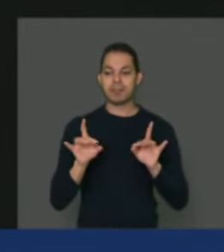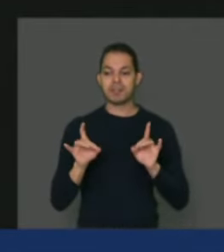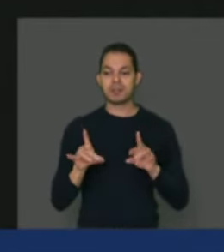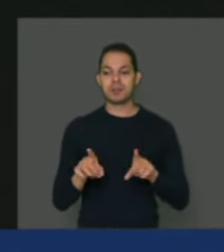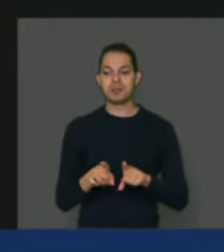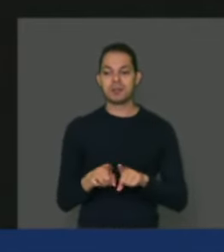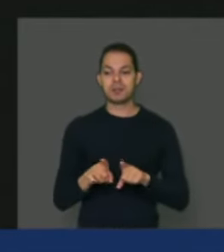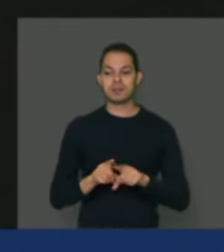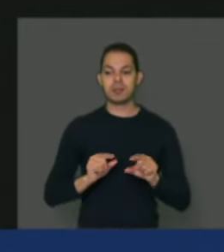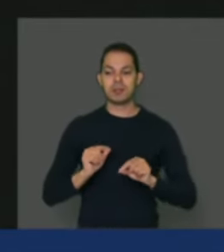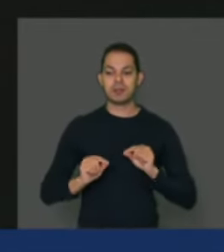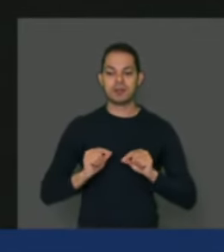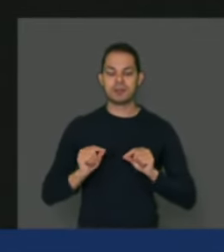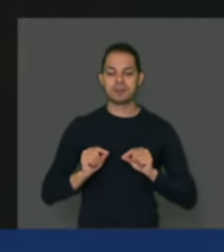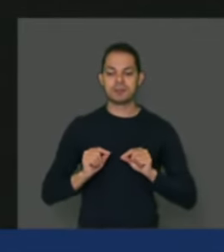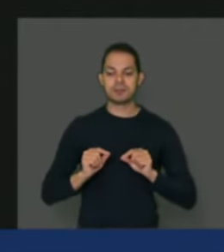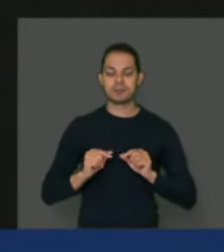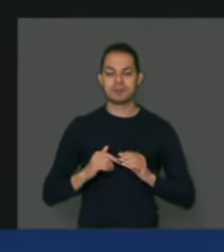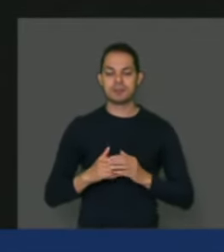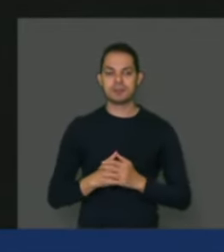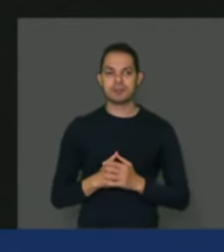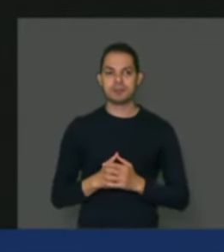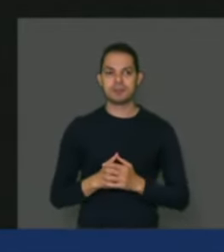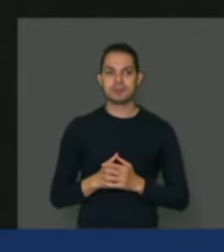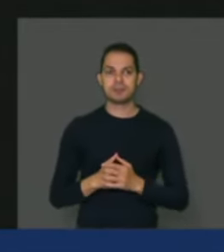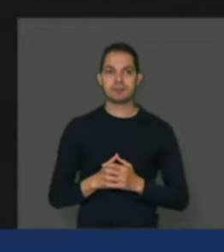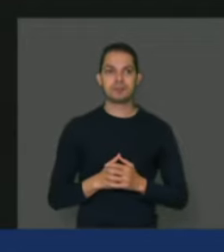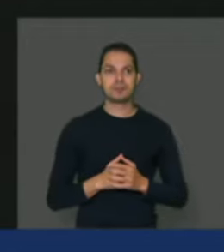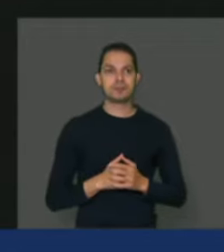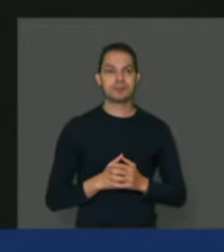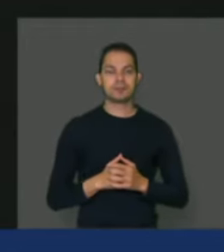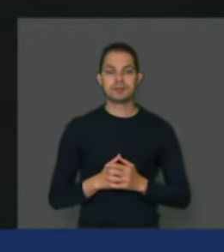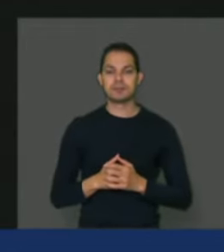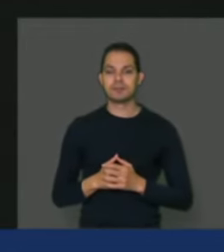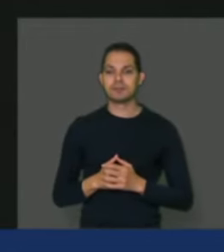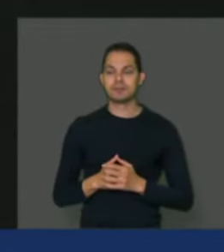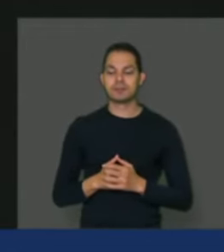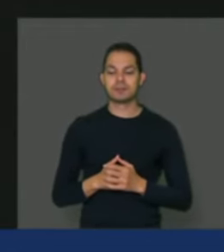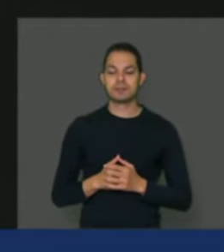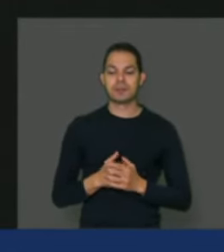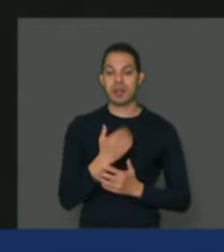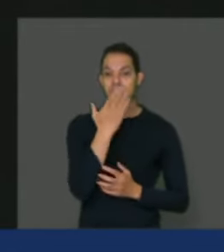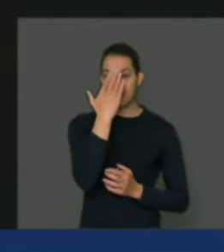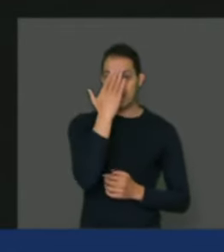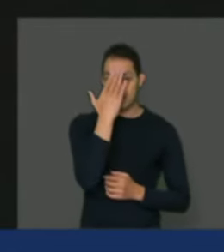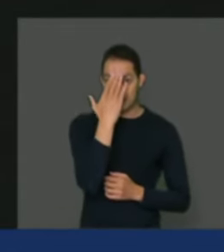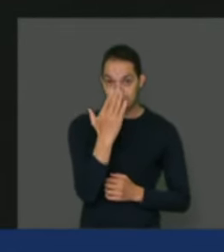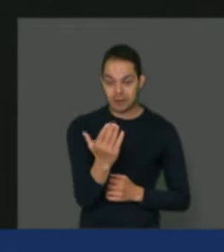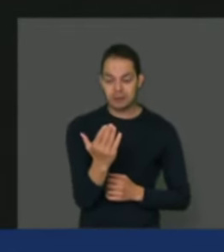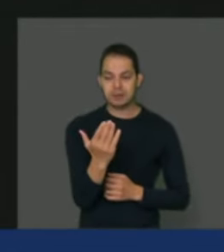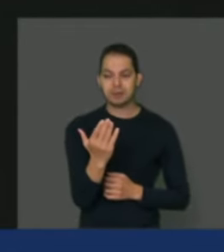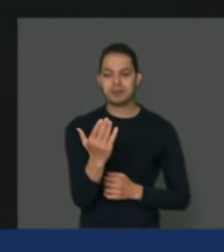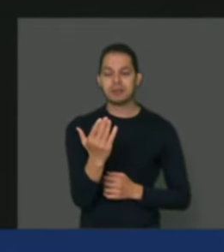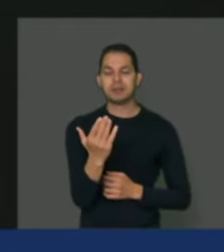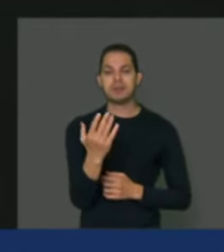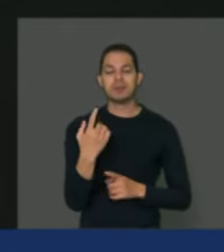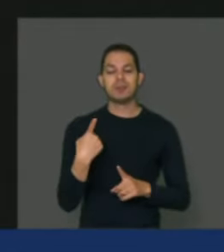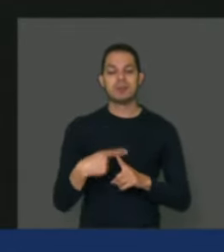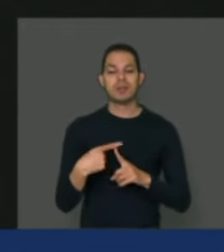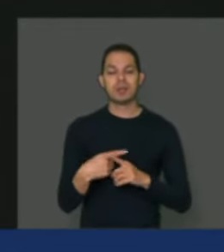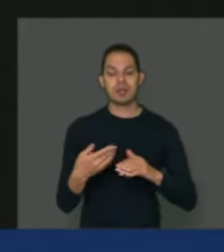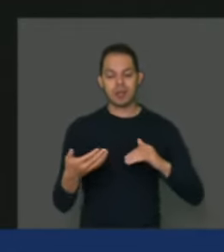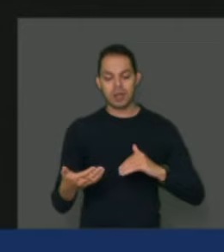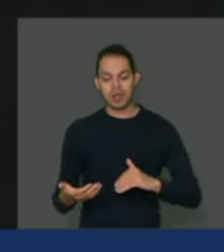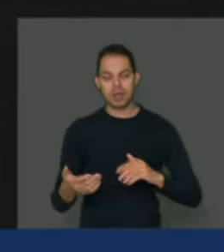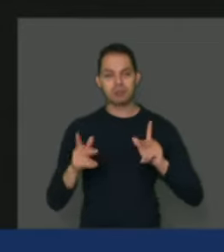deixar aqui o nosso agradecimento pela postura que o Congresso teve